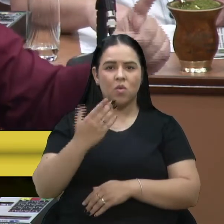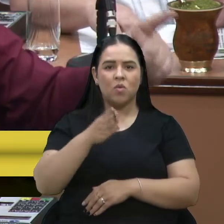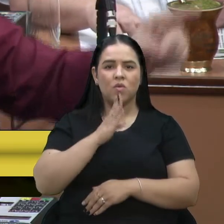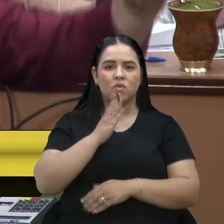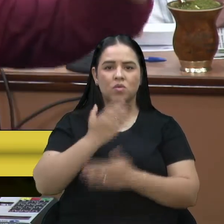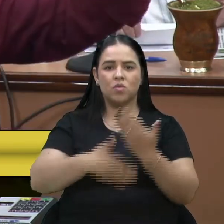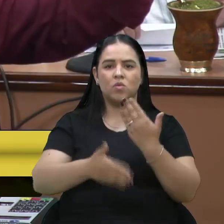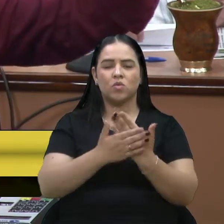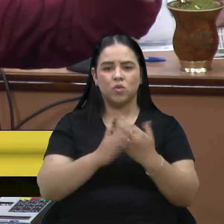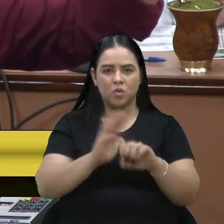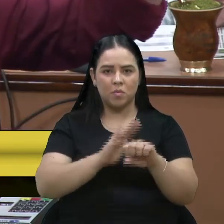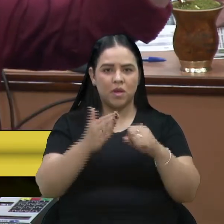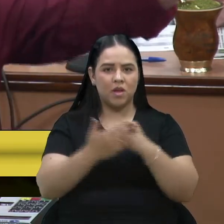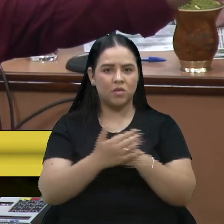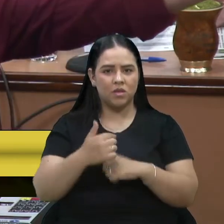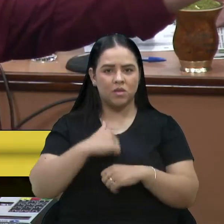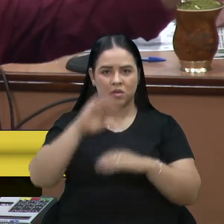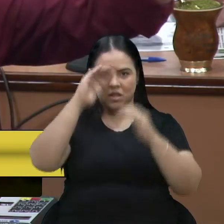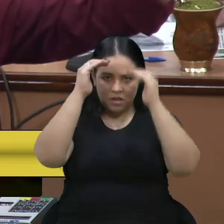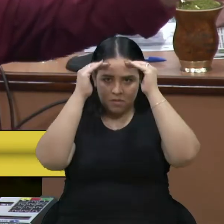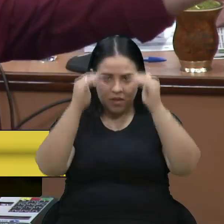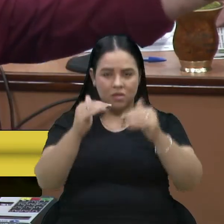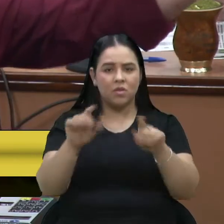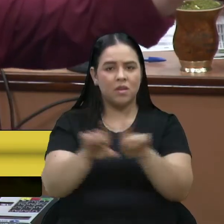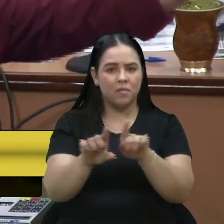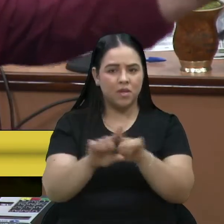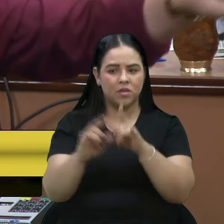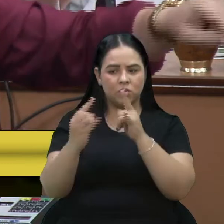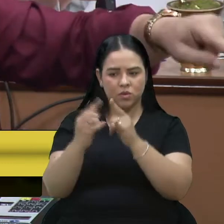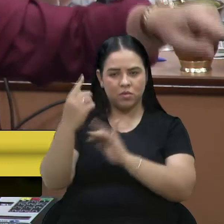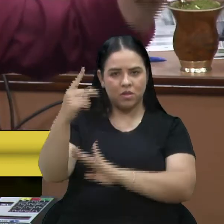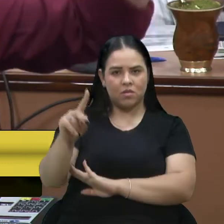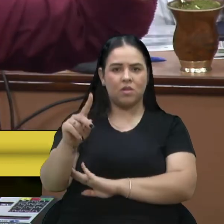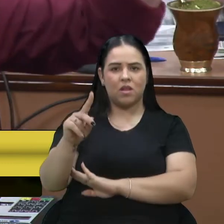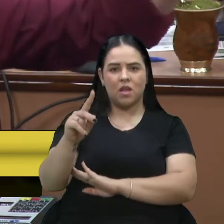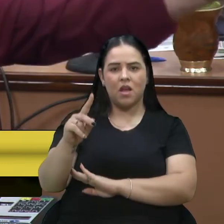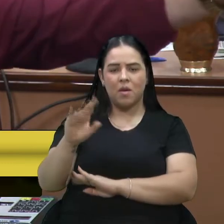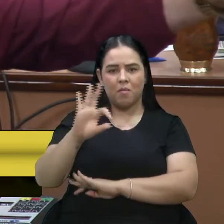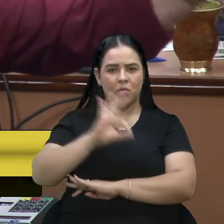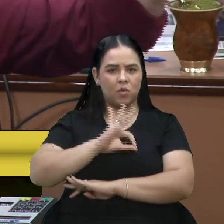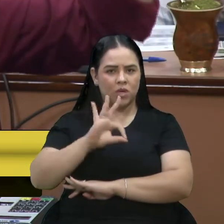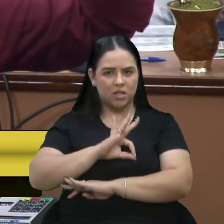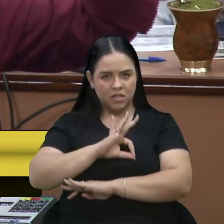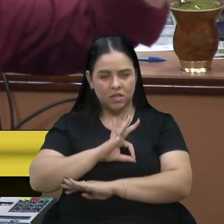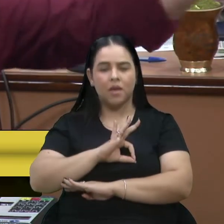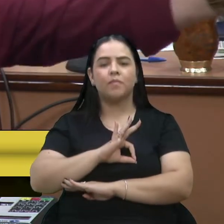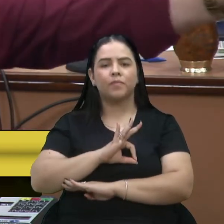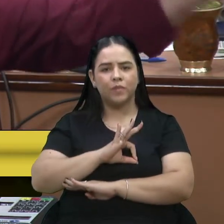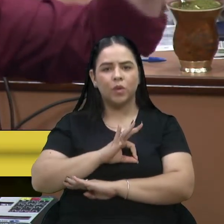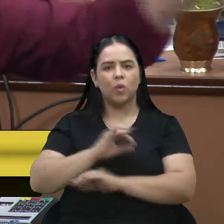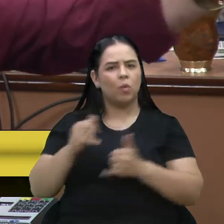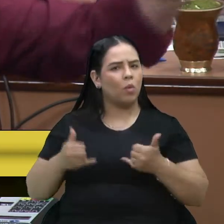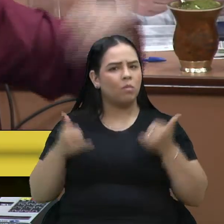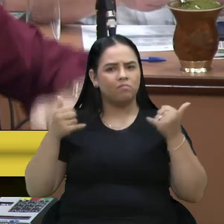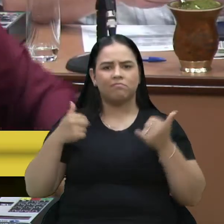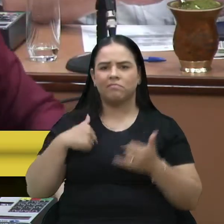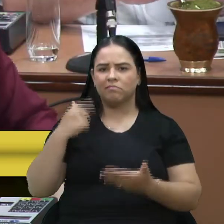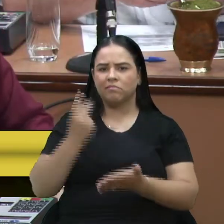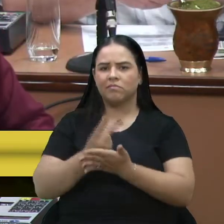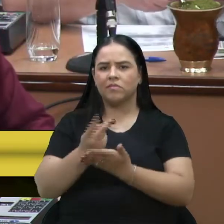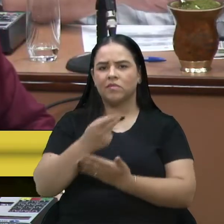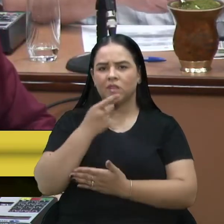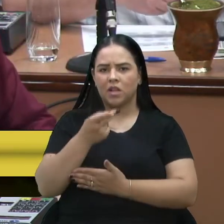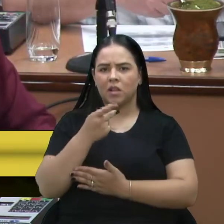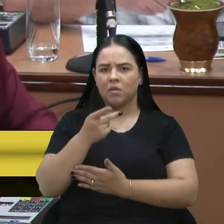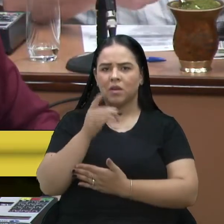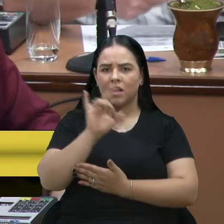e sei respeitar como sei respeitar a entidade que o senhor representa lá na brigada com muito orgulho e falo a todo momento para cada brigadiano que eu